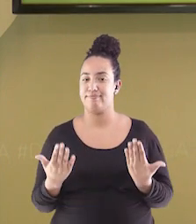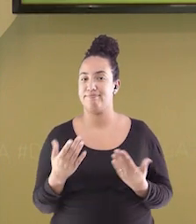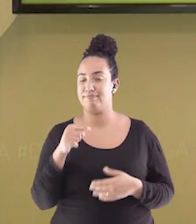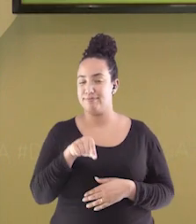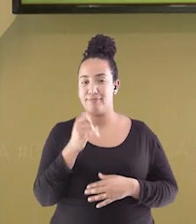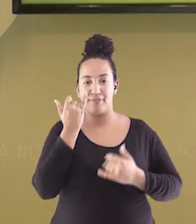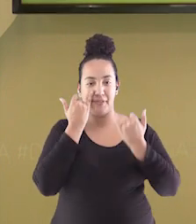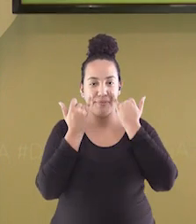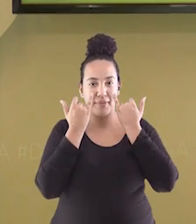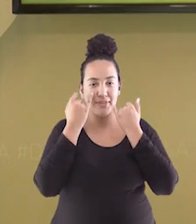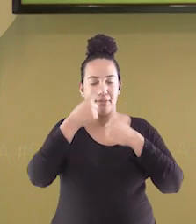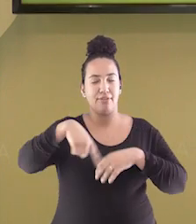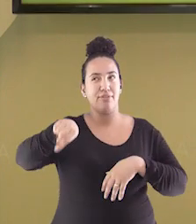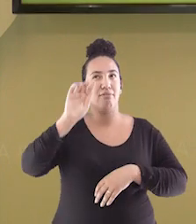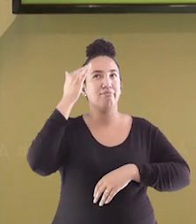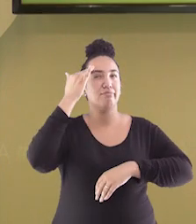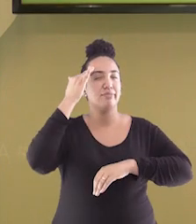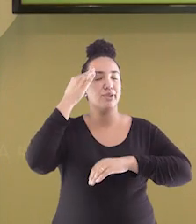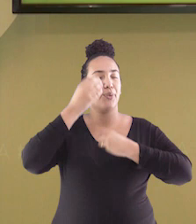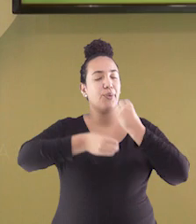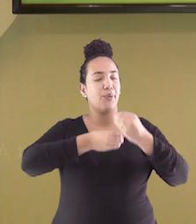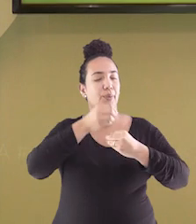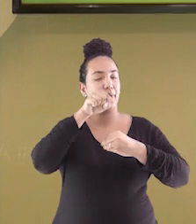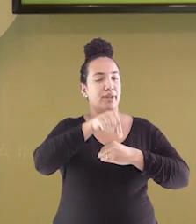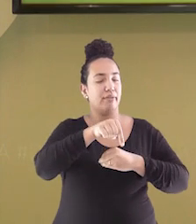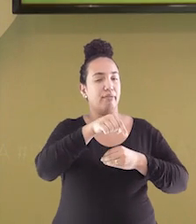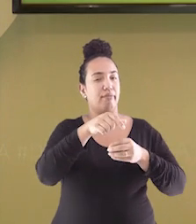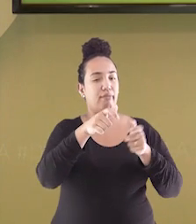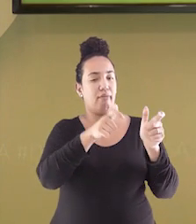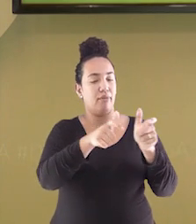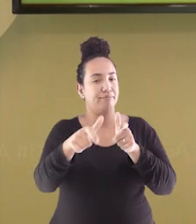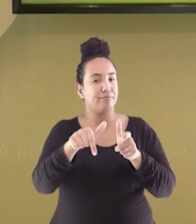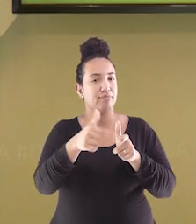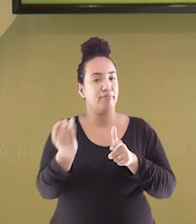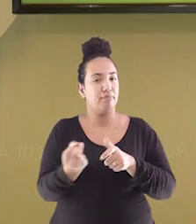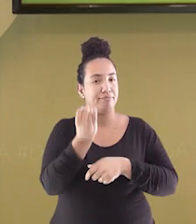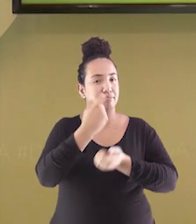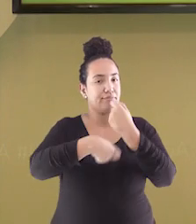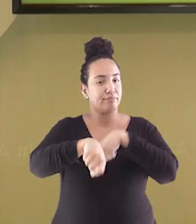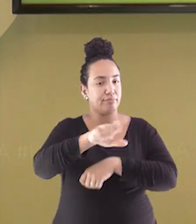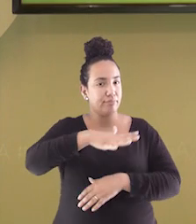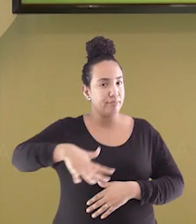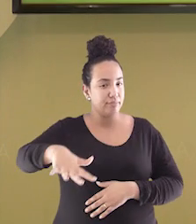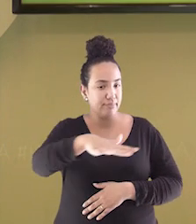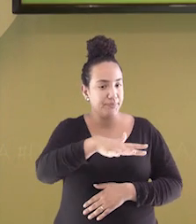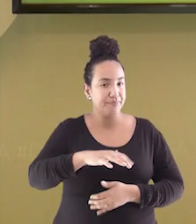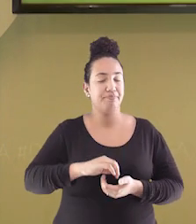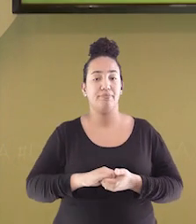nos faz ter uma dimensão da importância deste complexo para a economia local?